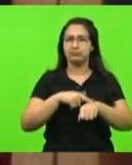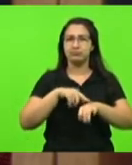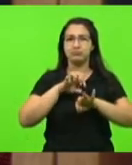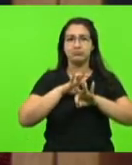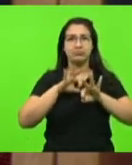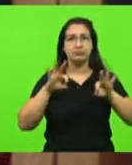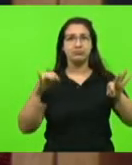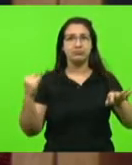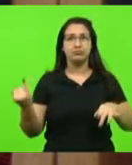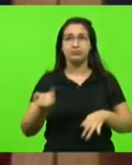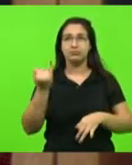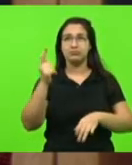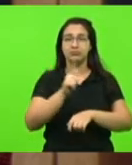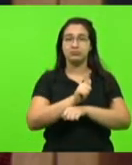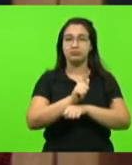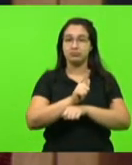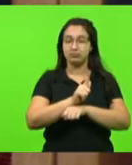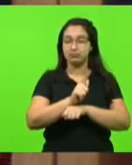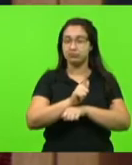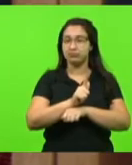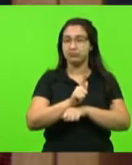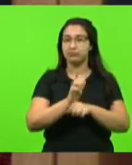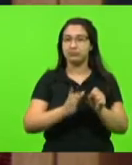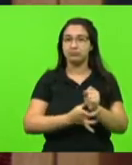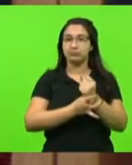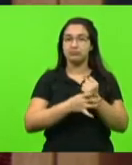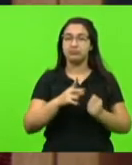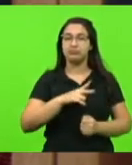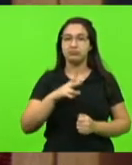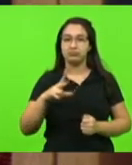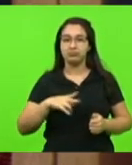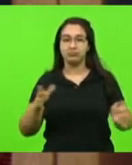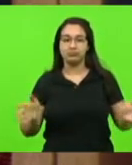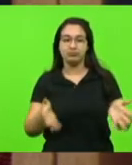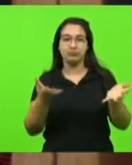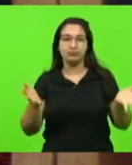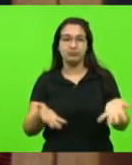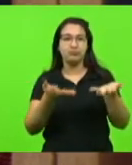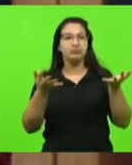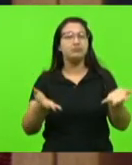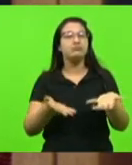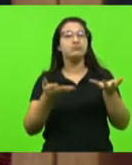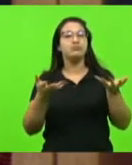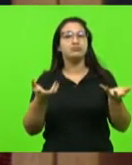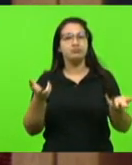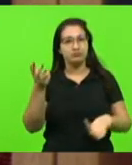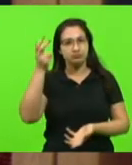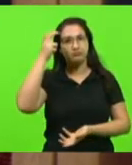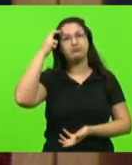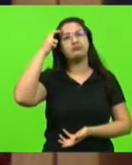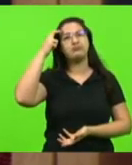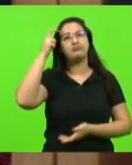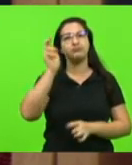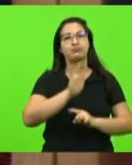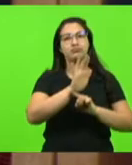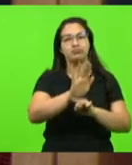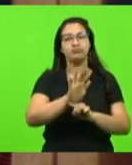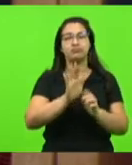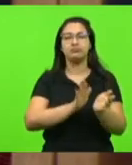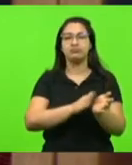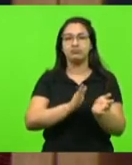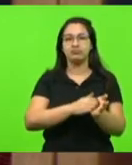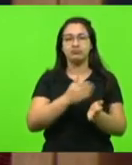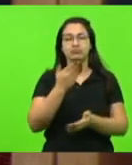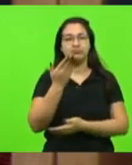da gestão do Estado de Segurança Pública para promover a conscientização na semana de trânsito de ação tão relevante. Meus parabéns à vossa